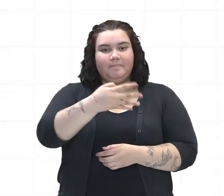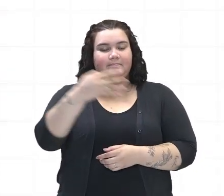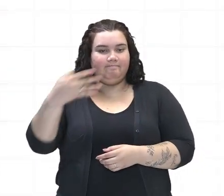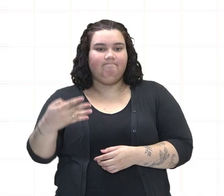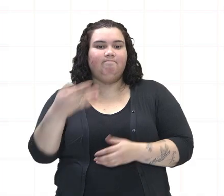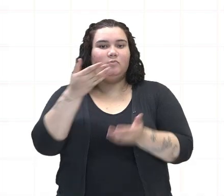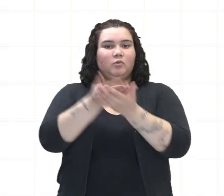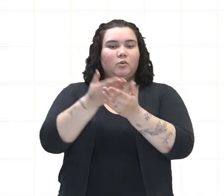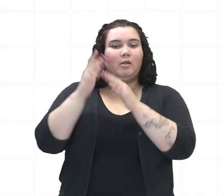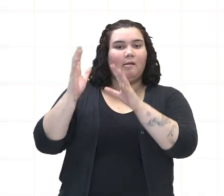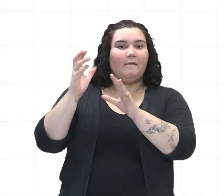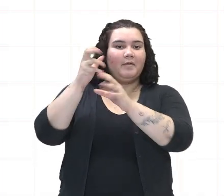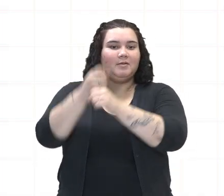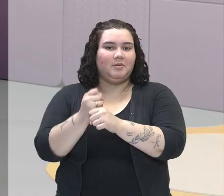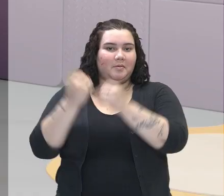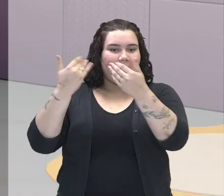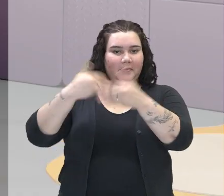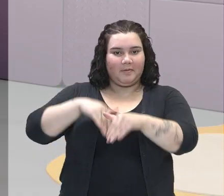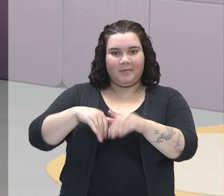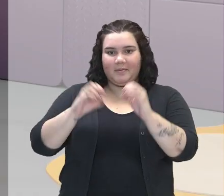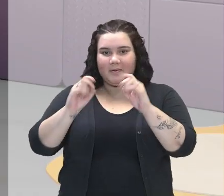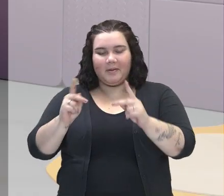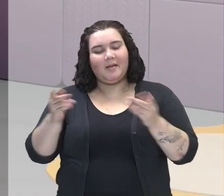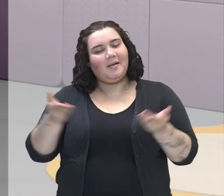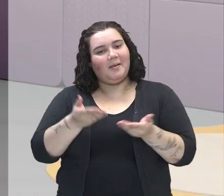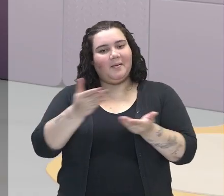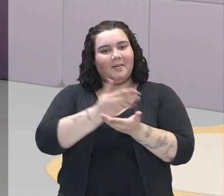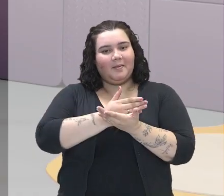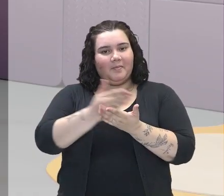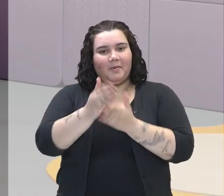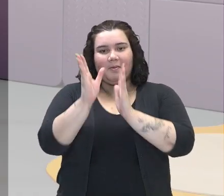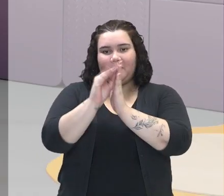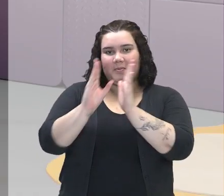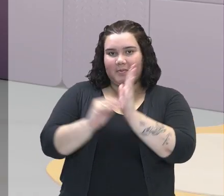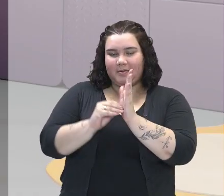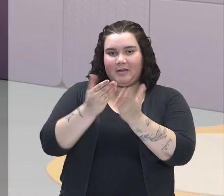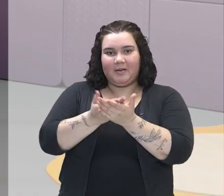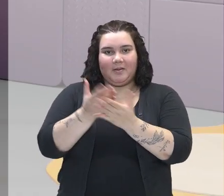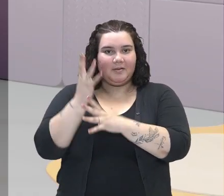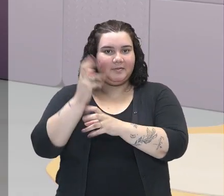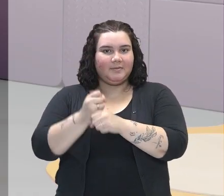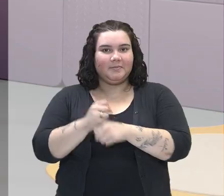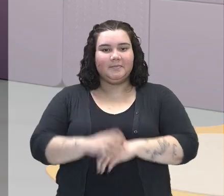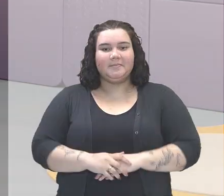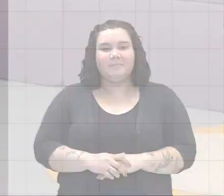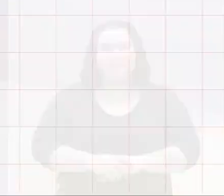vai tratar da nossa revisão e avaliação. E a gente vai começar com o conteúdo da nossa aula de revisão.